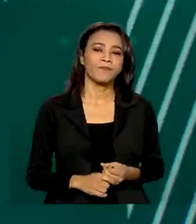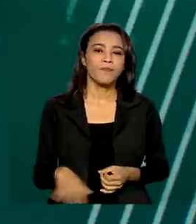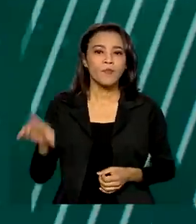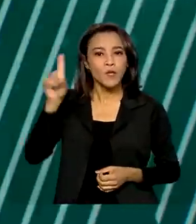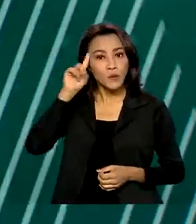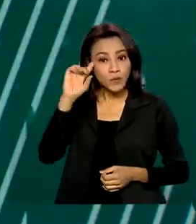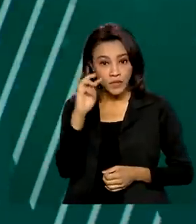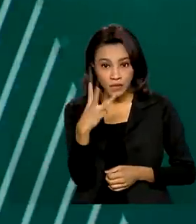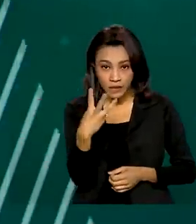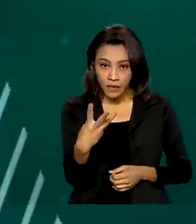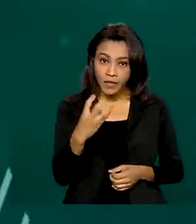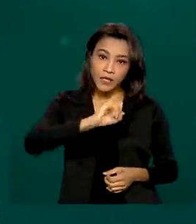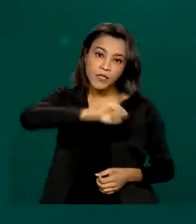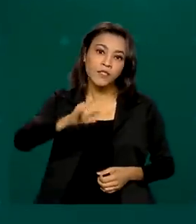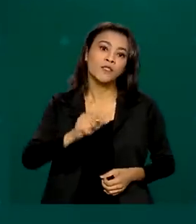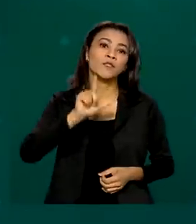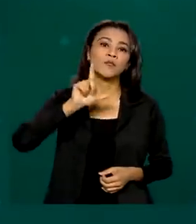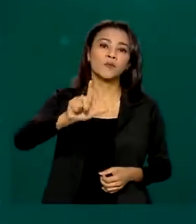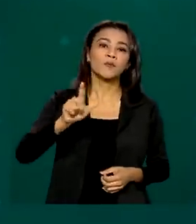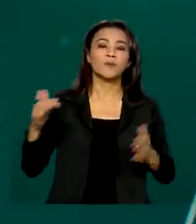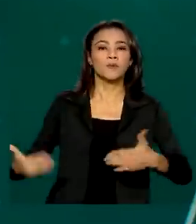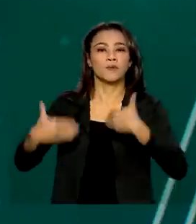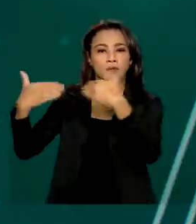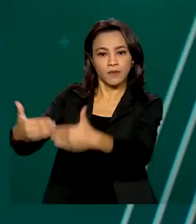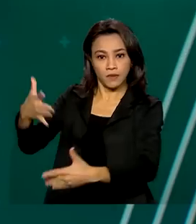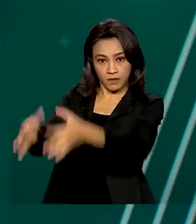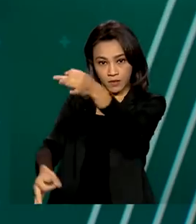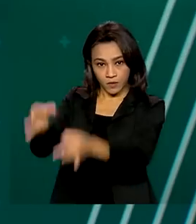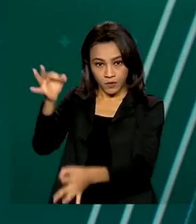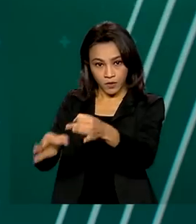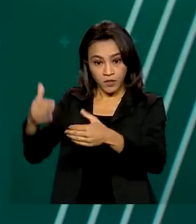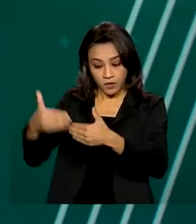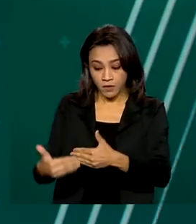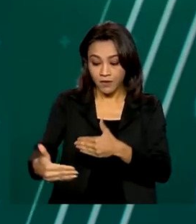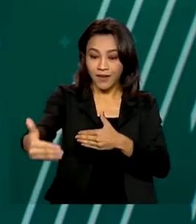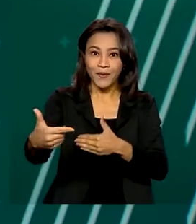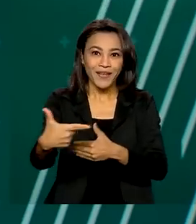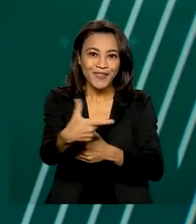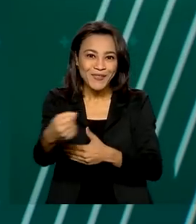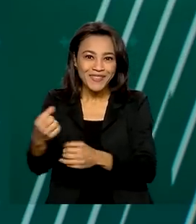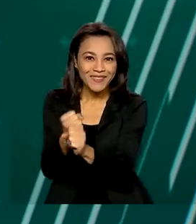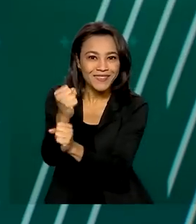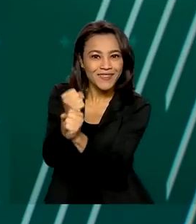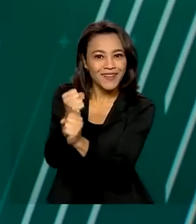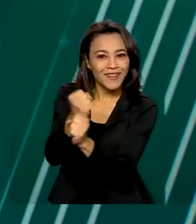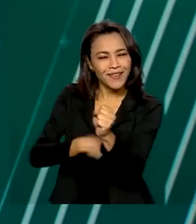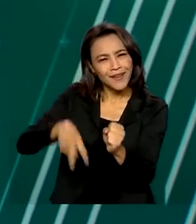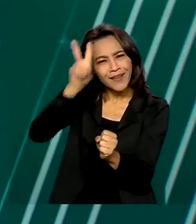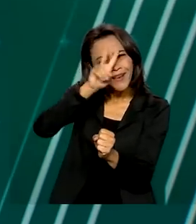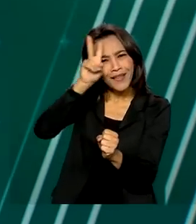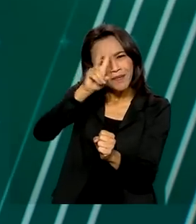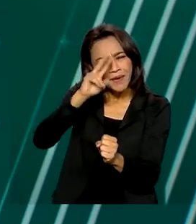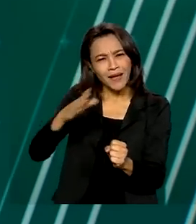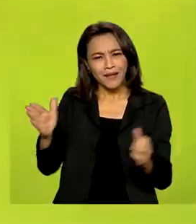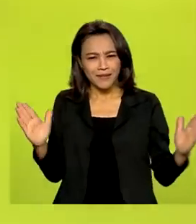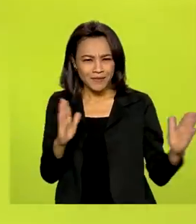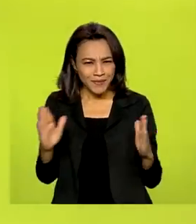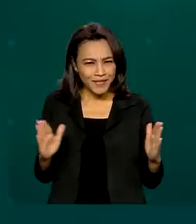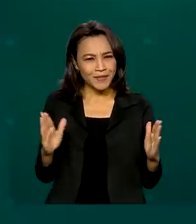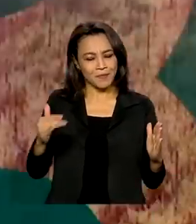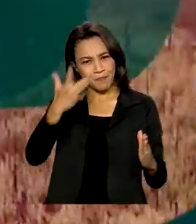dia 3 de julho, o Ministério da Justiça vai fazer 200 anos. E para lembrar o bicentenário,